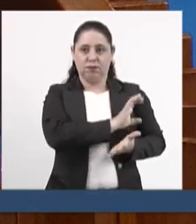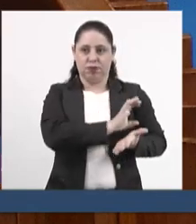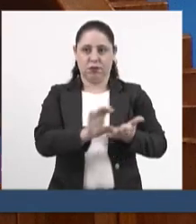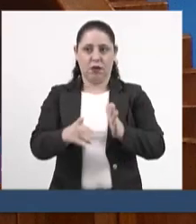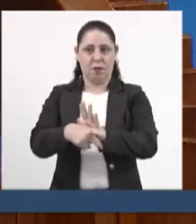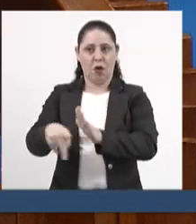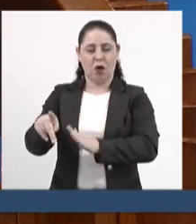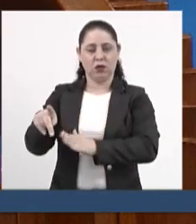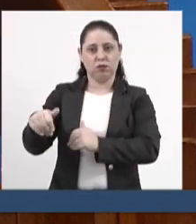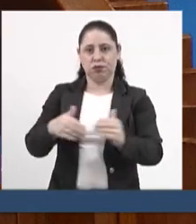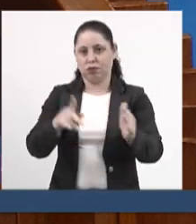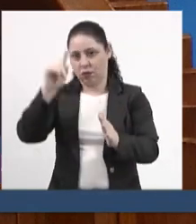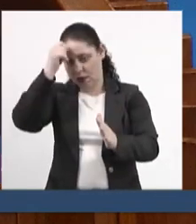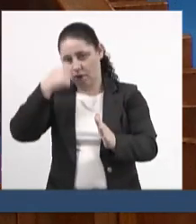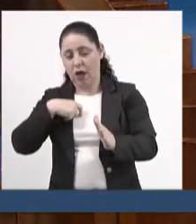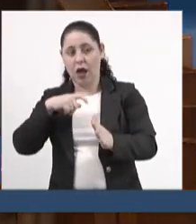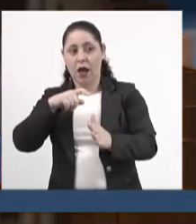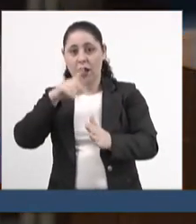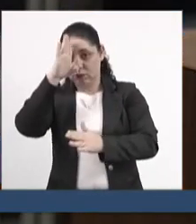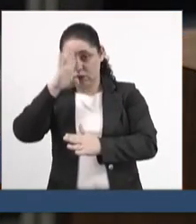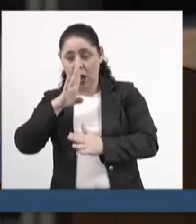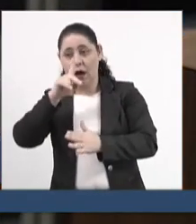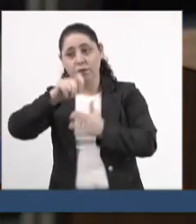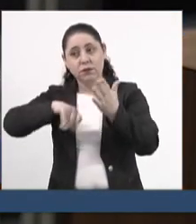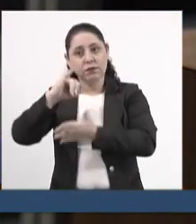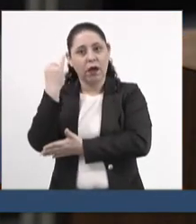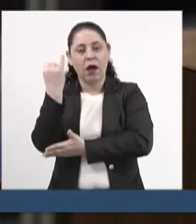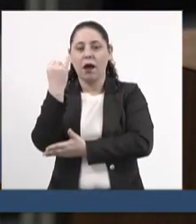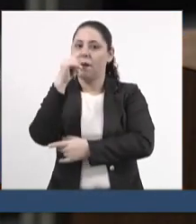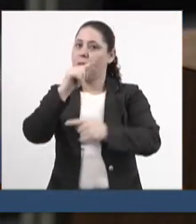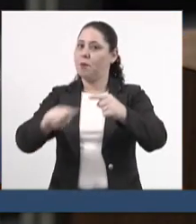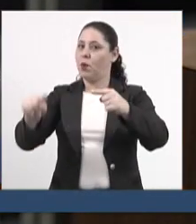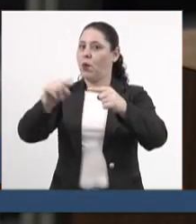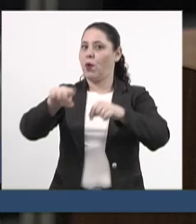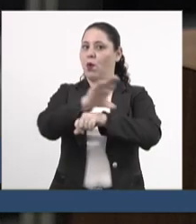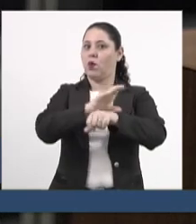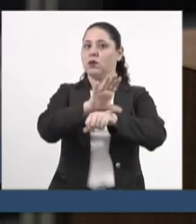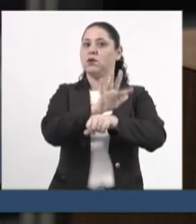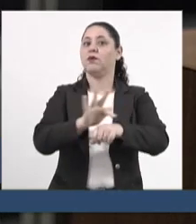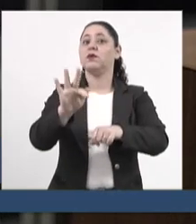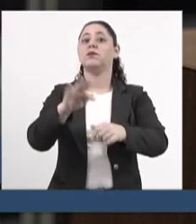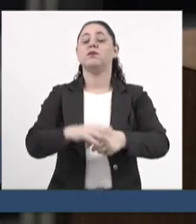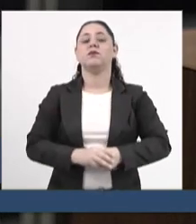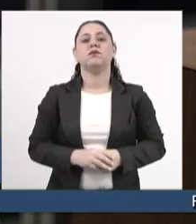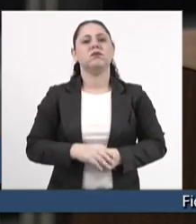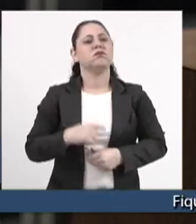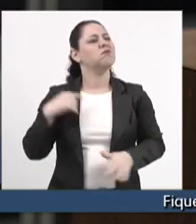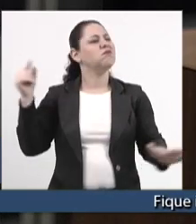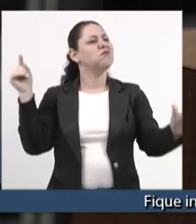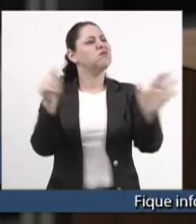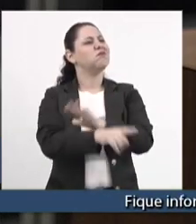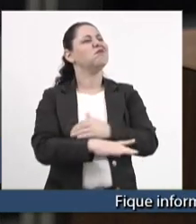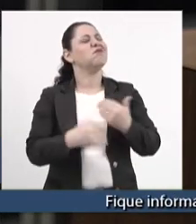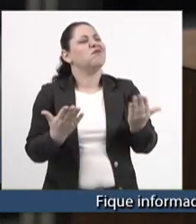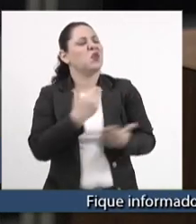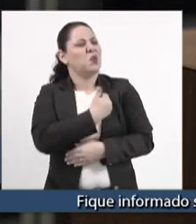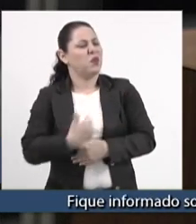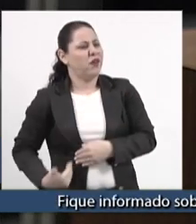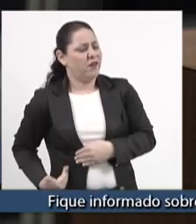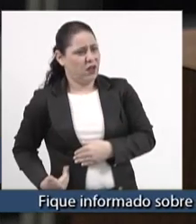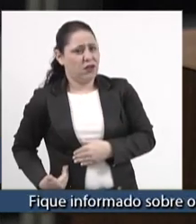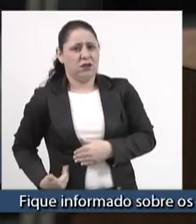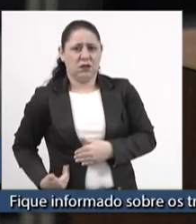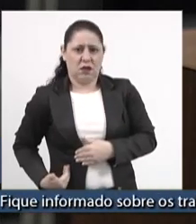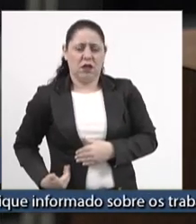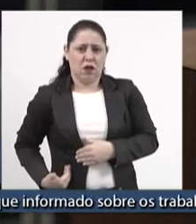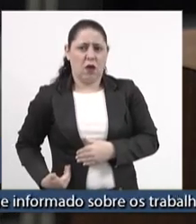porque nós vamos dar incentivo fiscal, porque está proibido pela Constituição Federal. E eu fico perguntando, aquele governador que